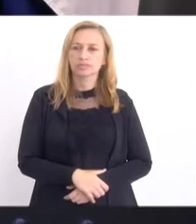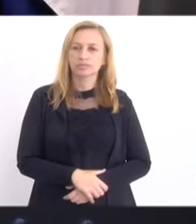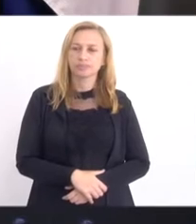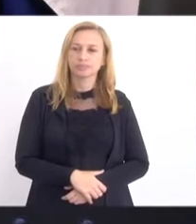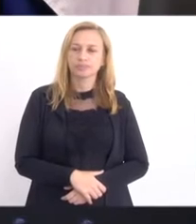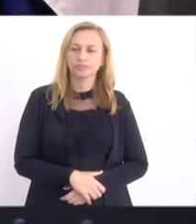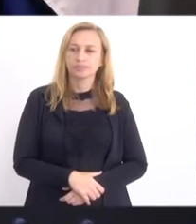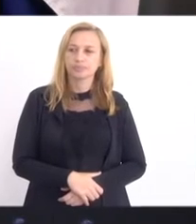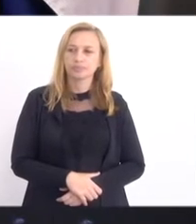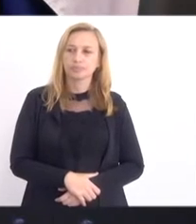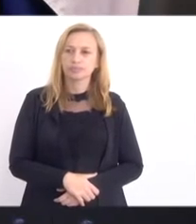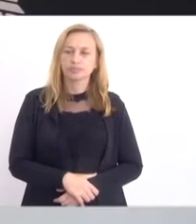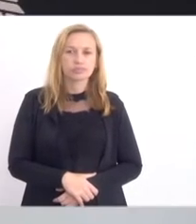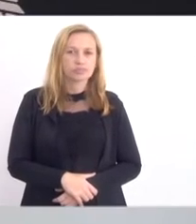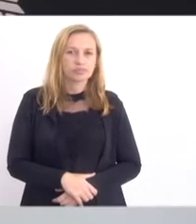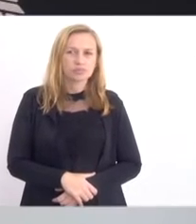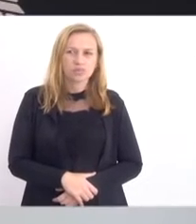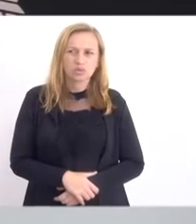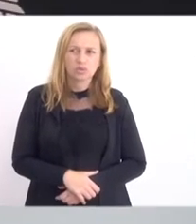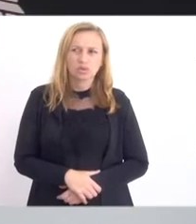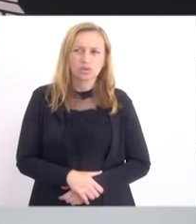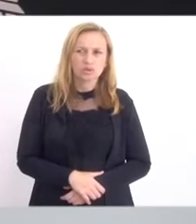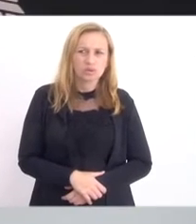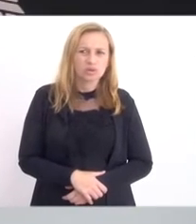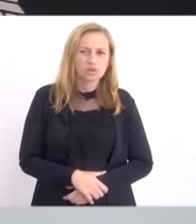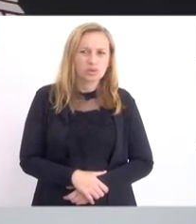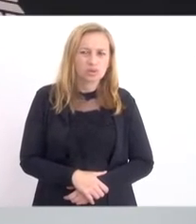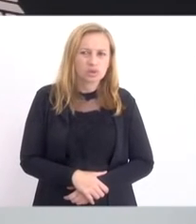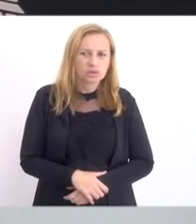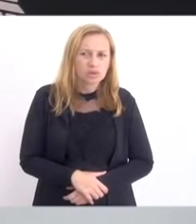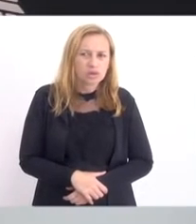Presidente, nós fizemos aqui uma análise.